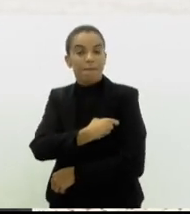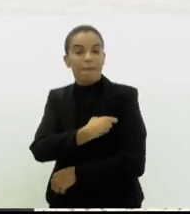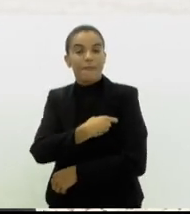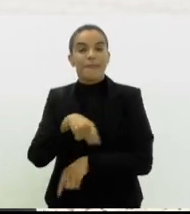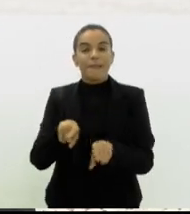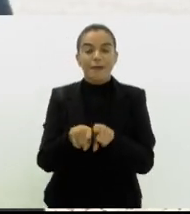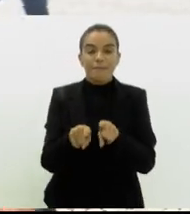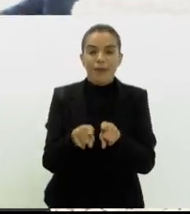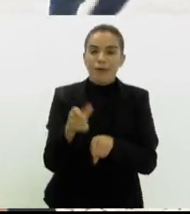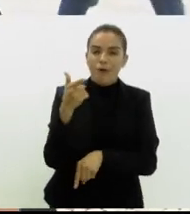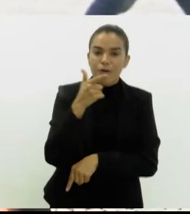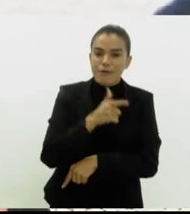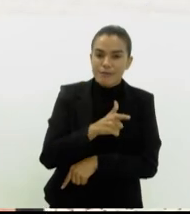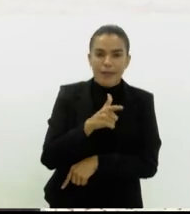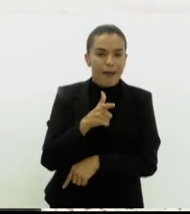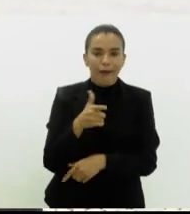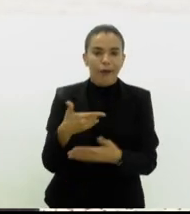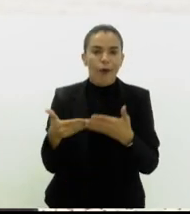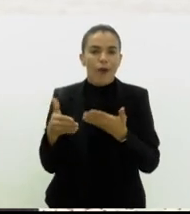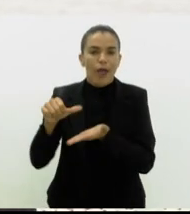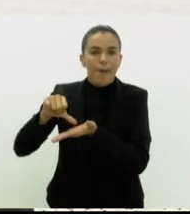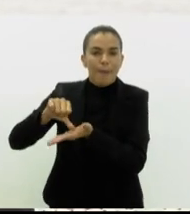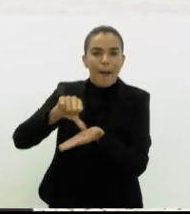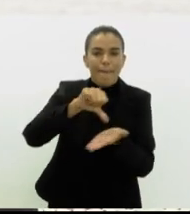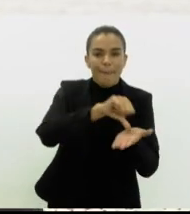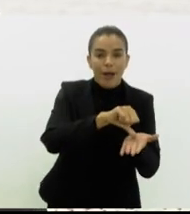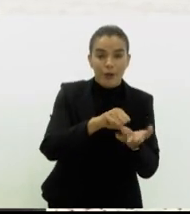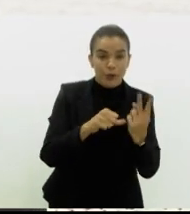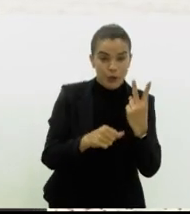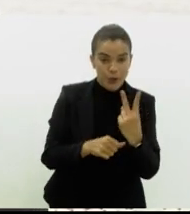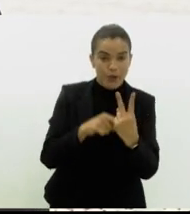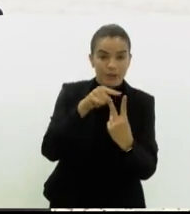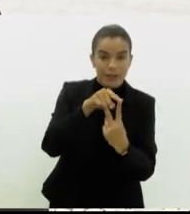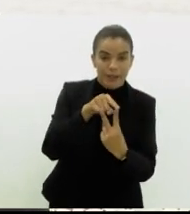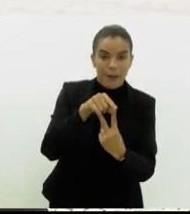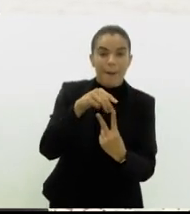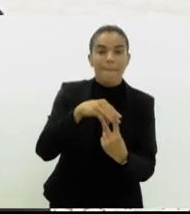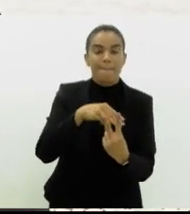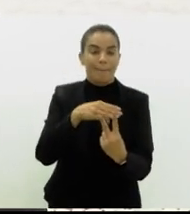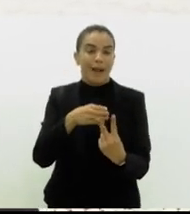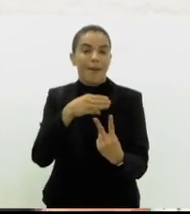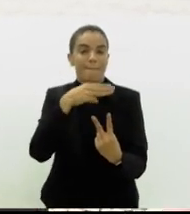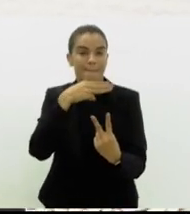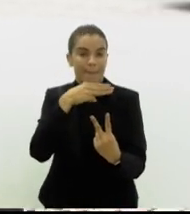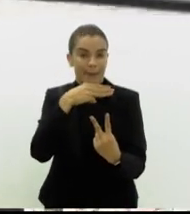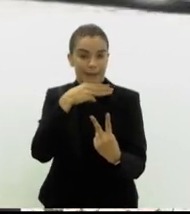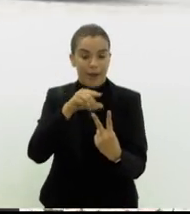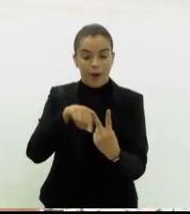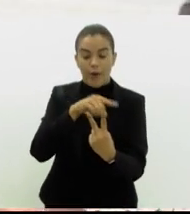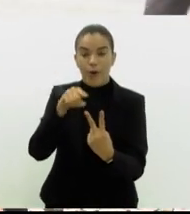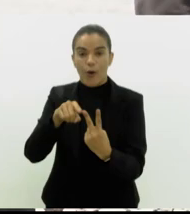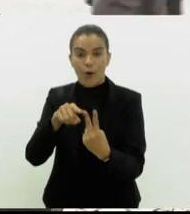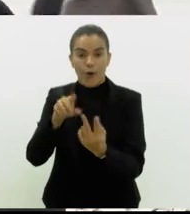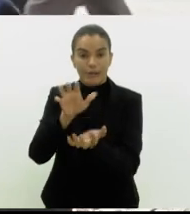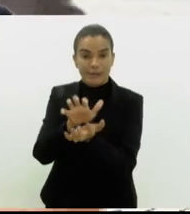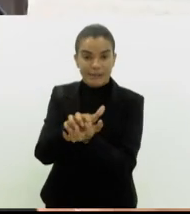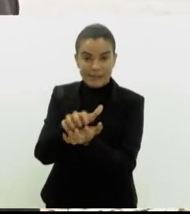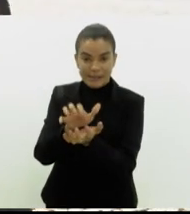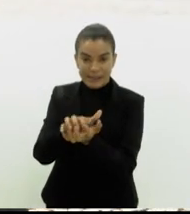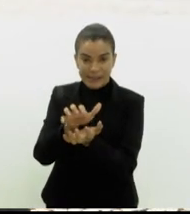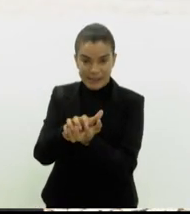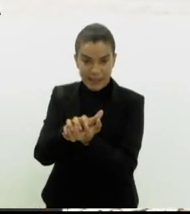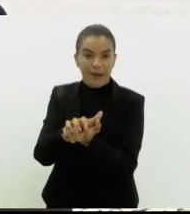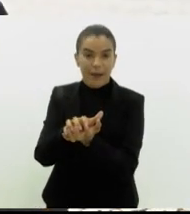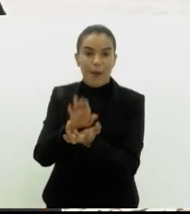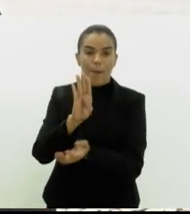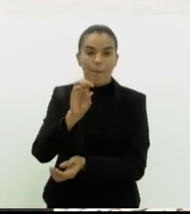realizado então, qualquer uma das nossas duas unidades, seja lá na Mangueira, no CJV ou em Santa Cruz, que é no CCZ, no